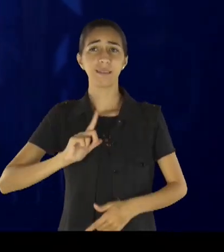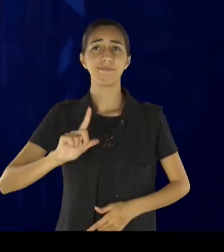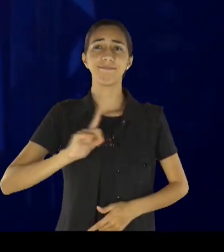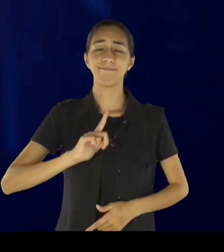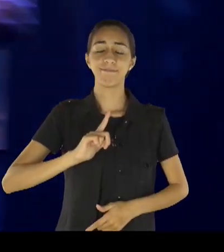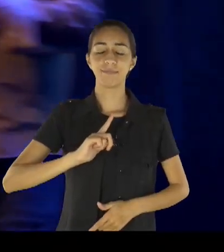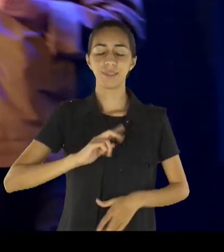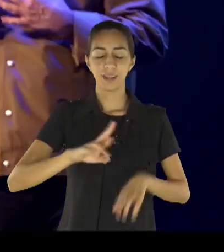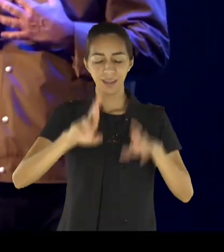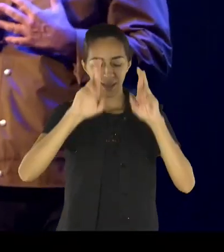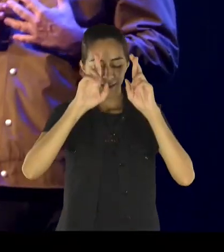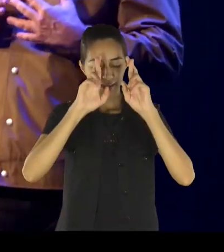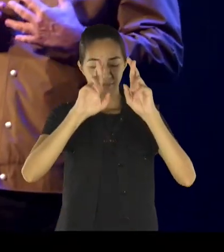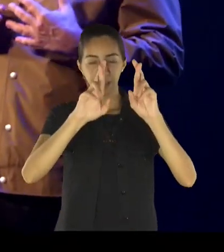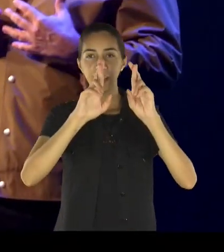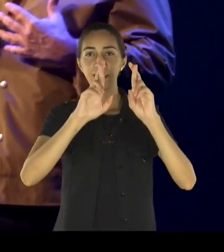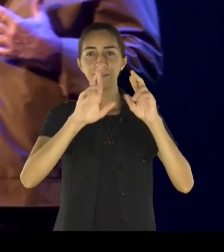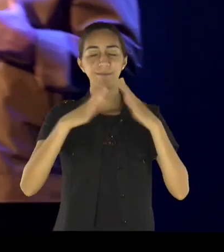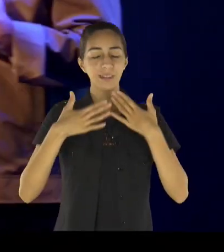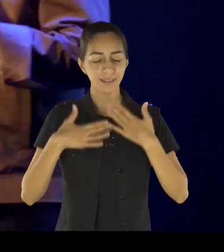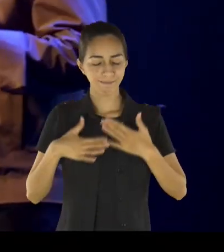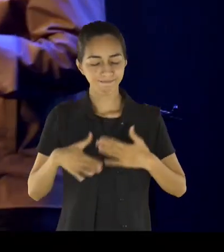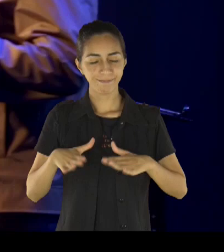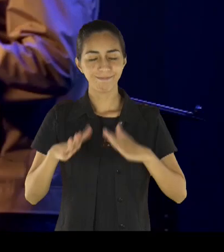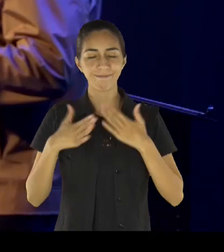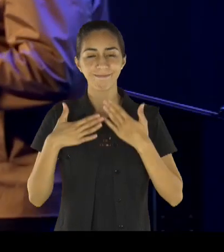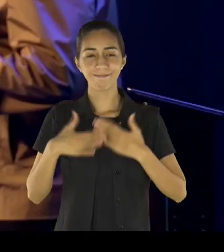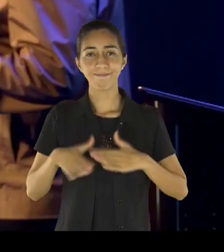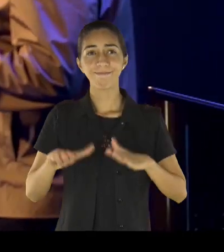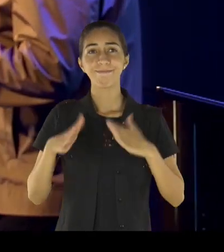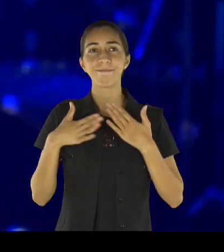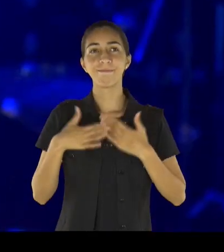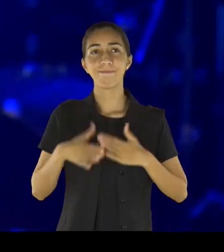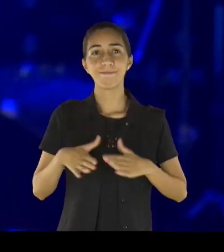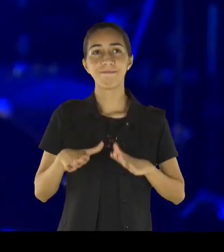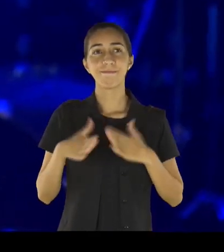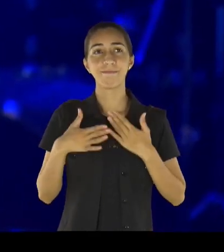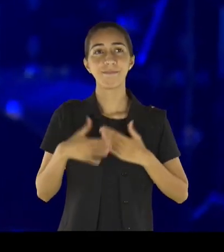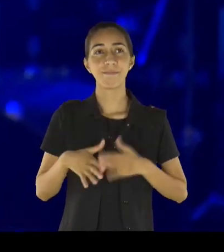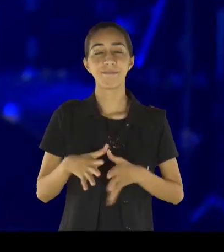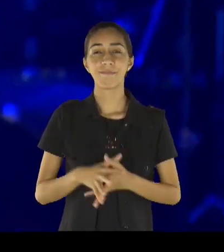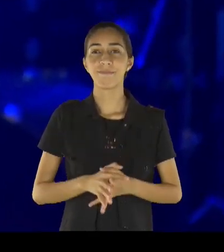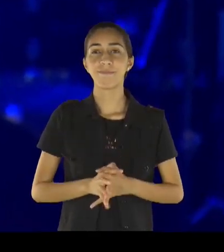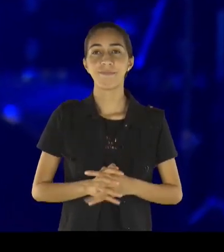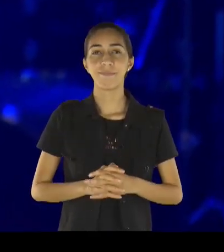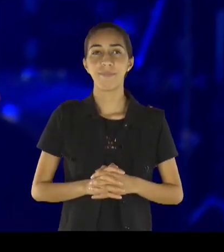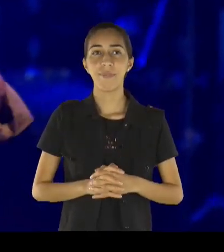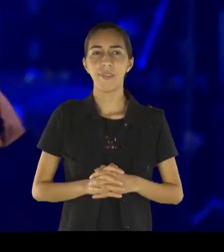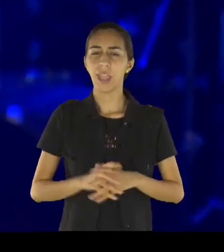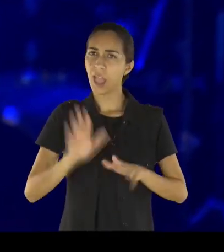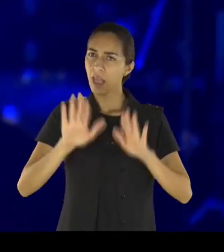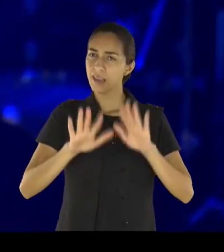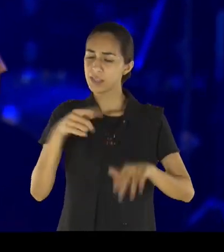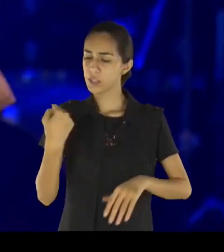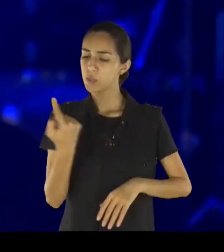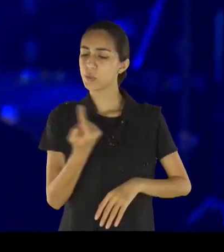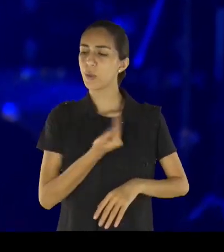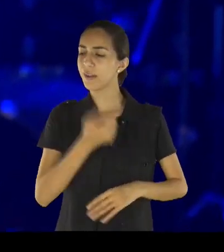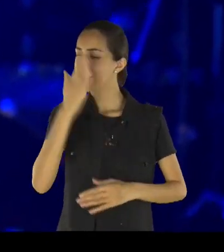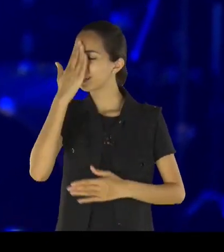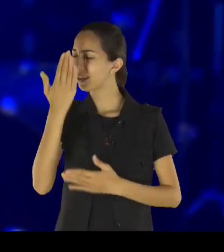espera nele, descansa nele, não espere ninguém não, não espere em algo que você pode fazer, algo